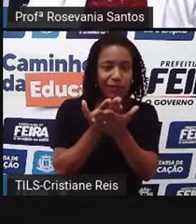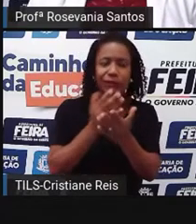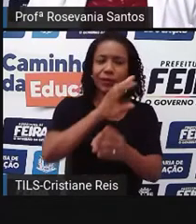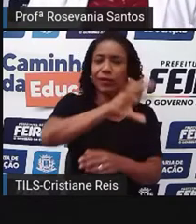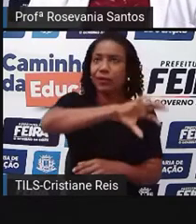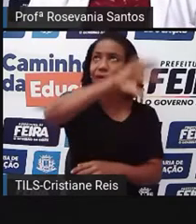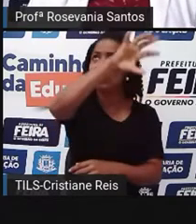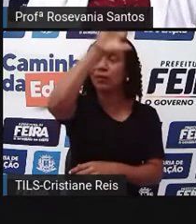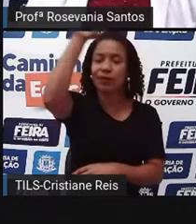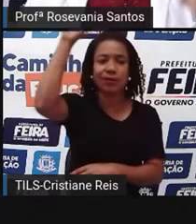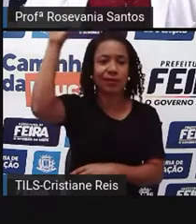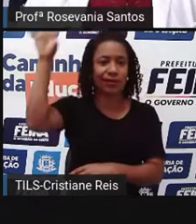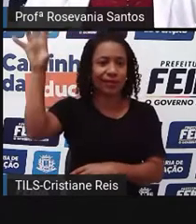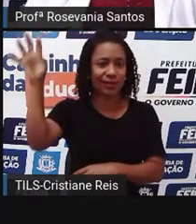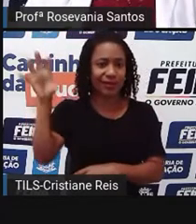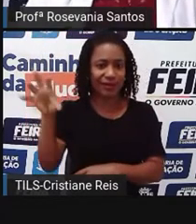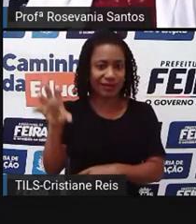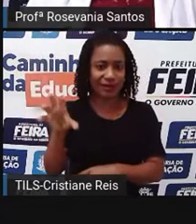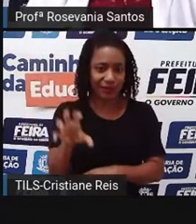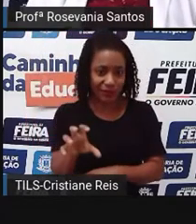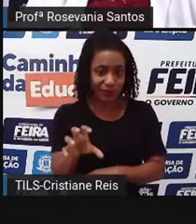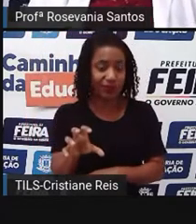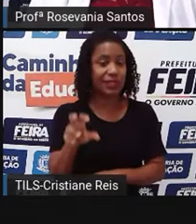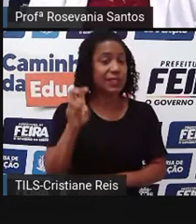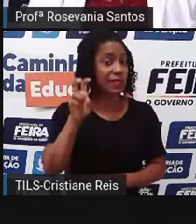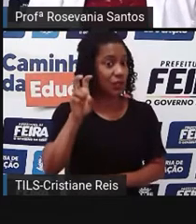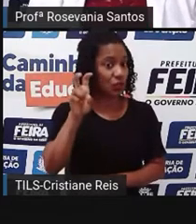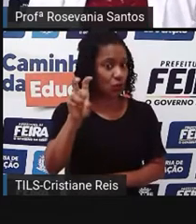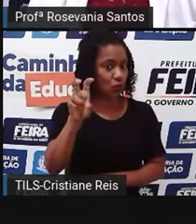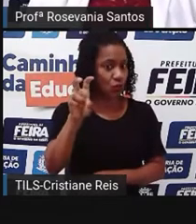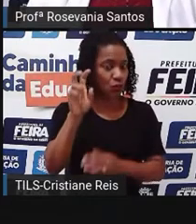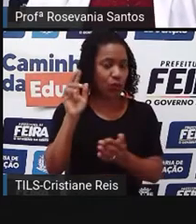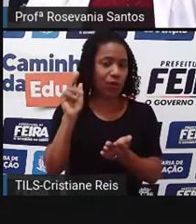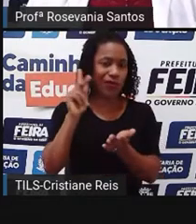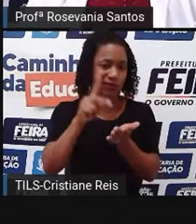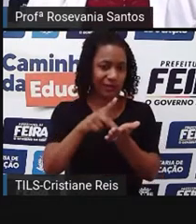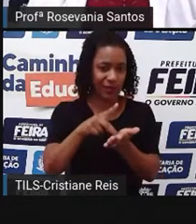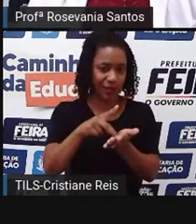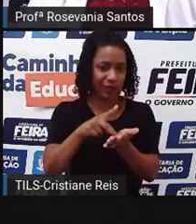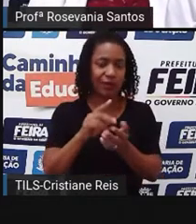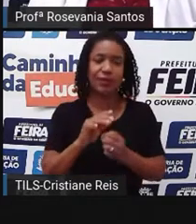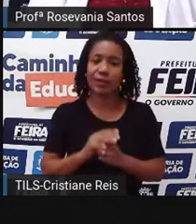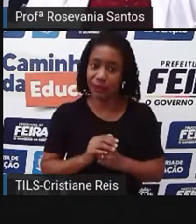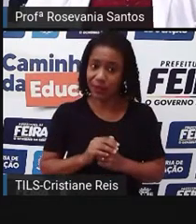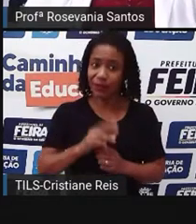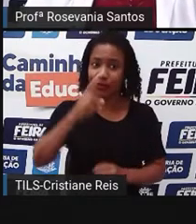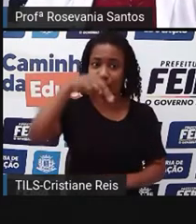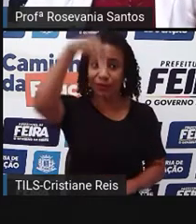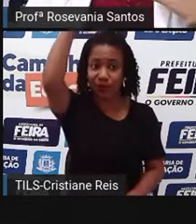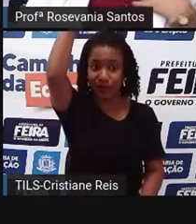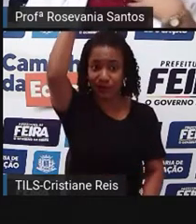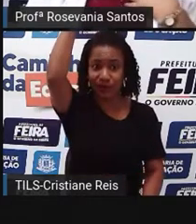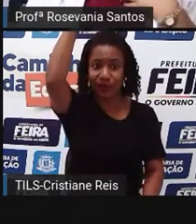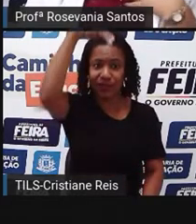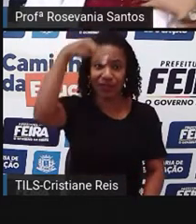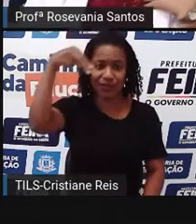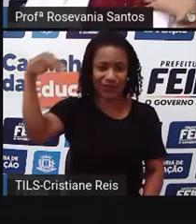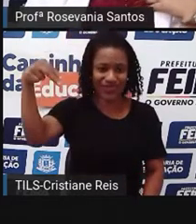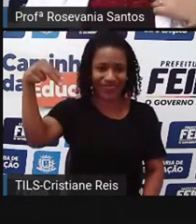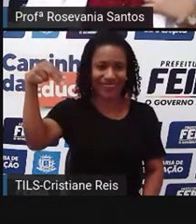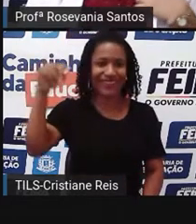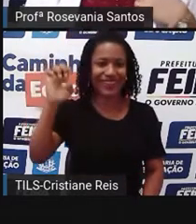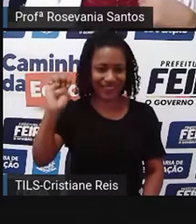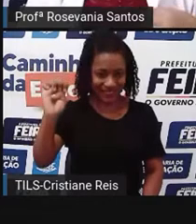os estados para criar as cinco regiões oficiais que nós temos. A região norte, a região nordeste, que é a nossa região